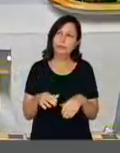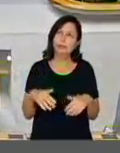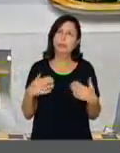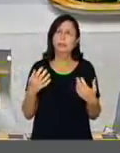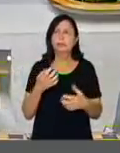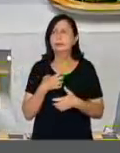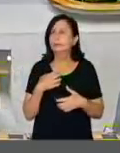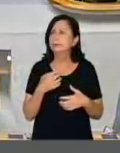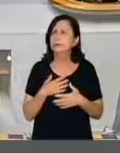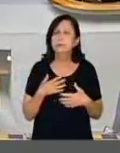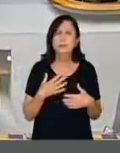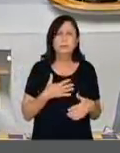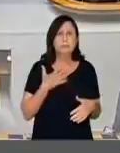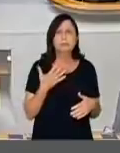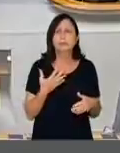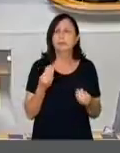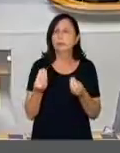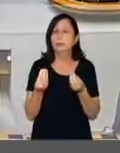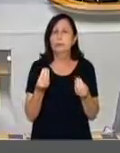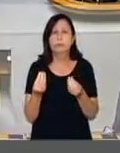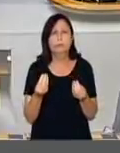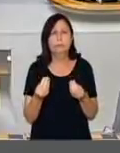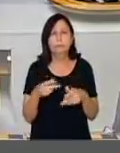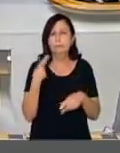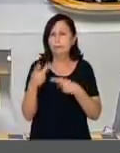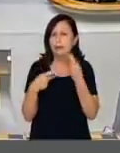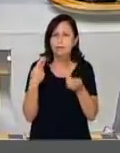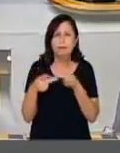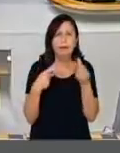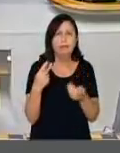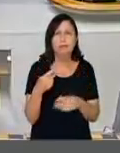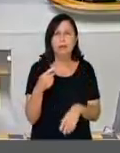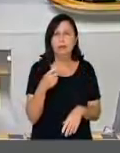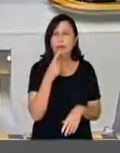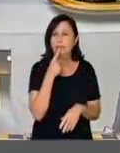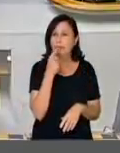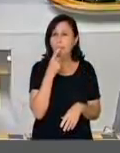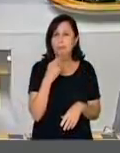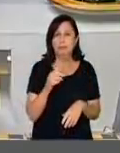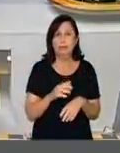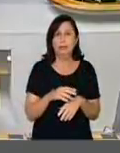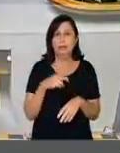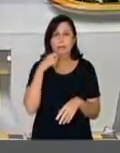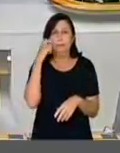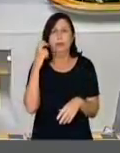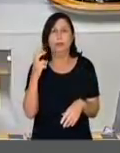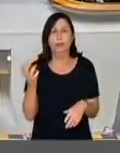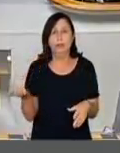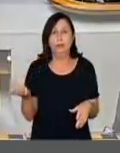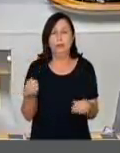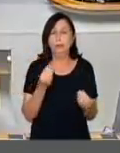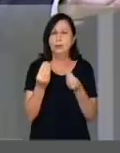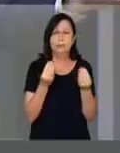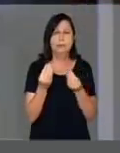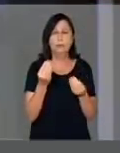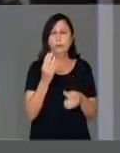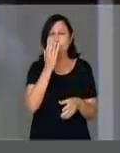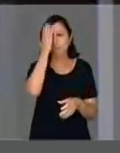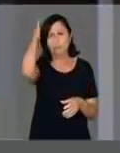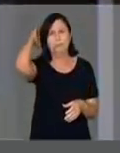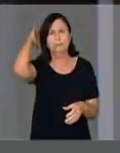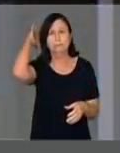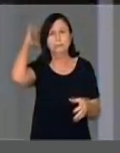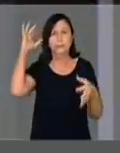que o cara, o bom gás, fala, fala ali e não fica nem vermelho. Ele liga Michel Temer a